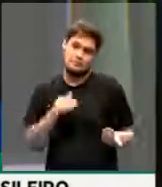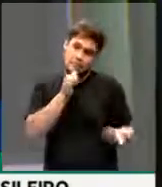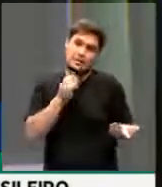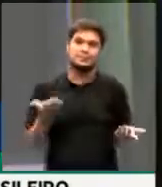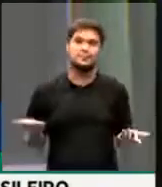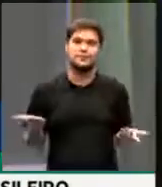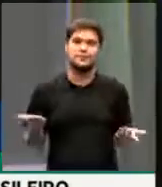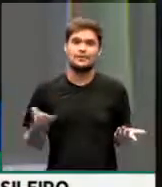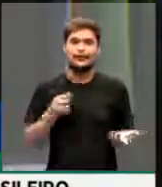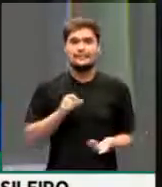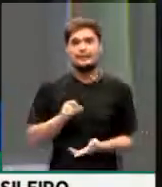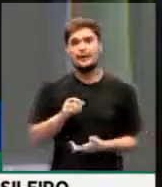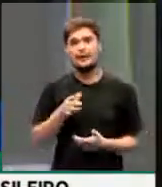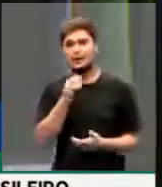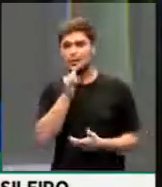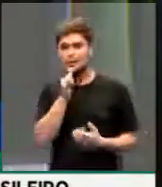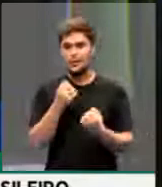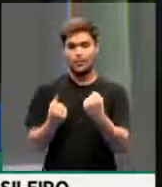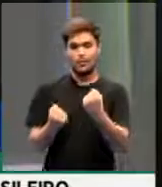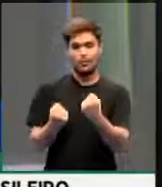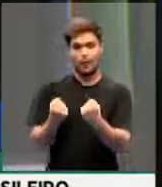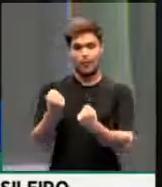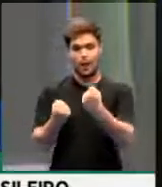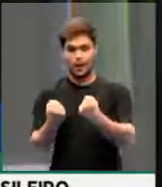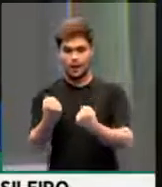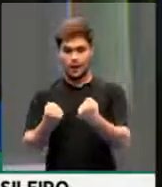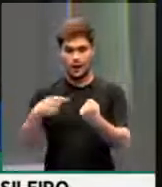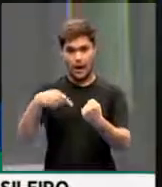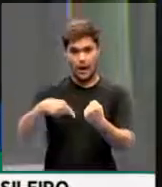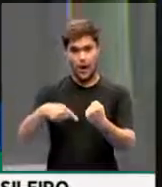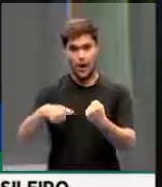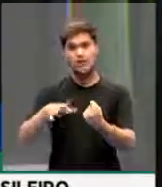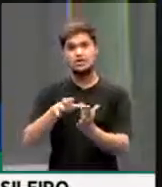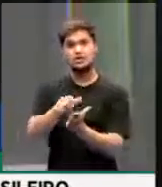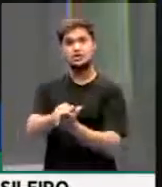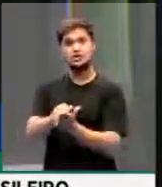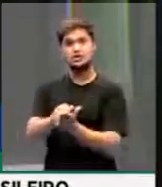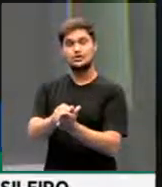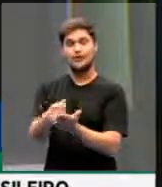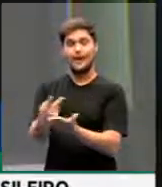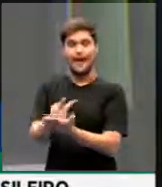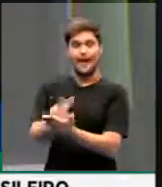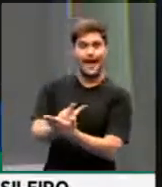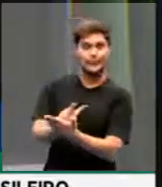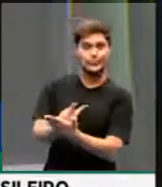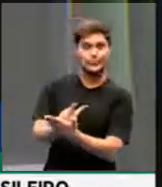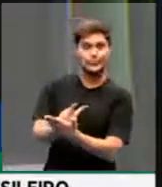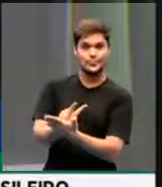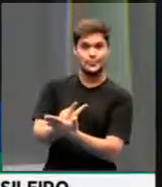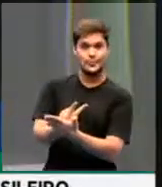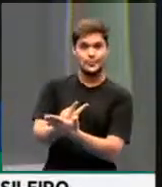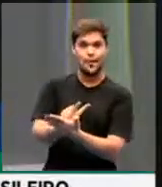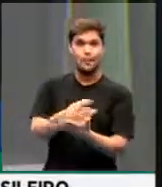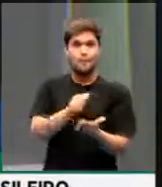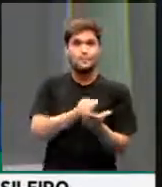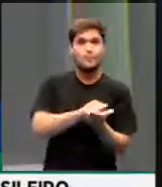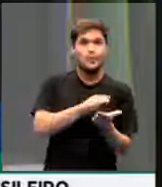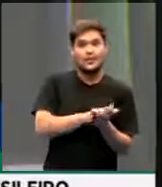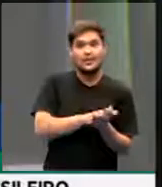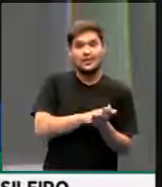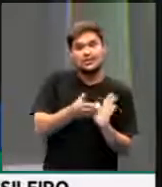Se alguém não está trafegando com o veículo registrado do jeito correto, que se multe pecuniariamente.